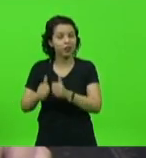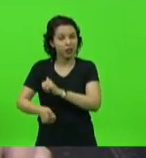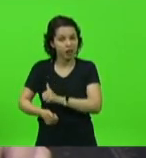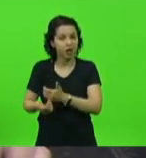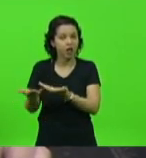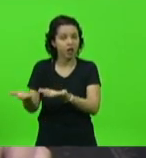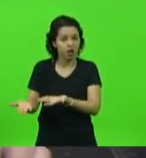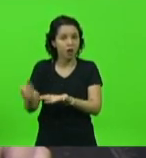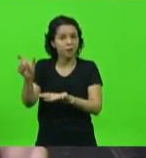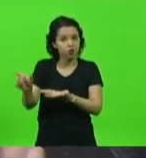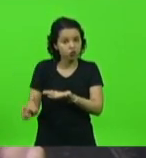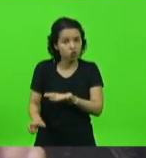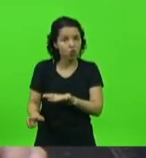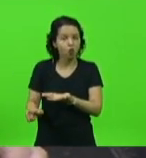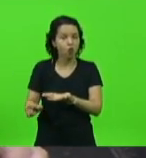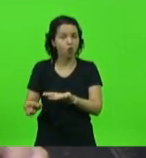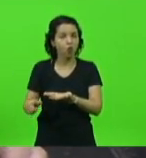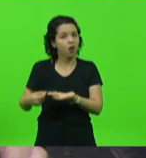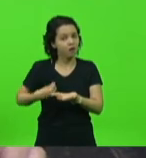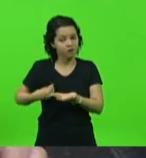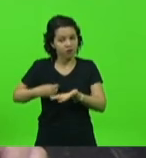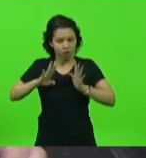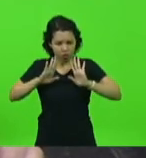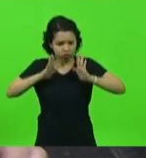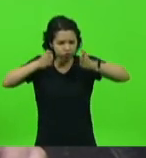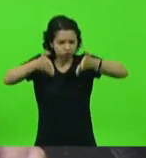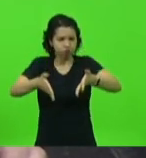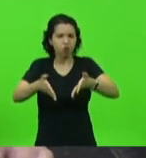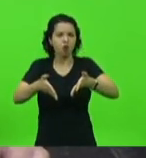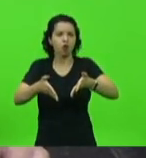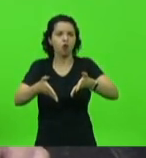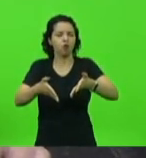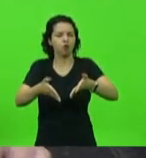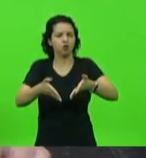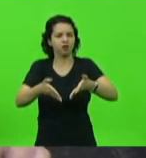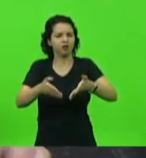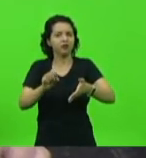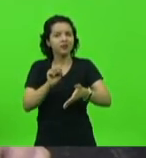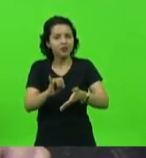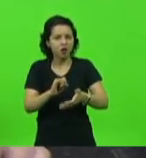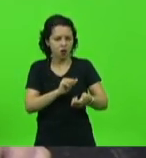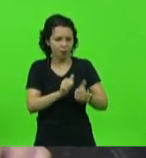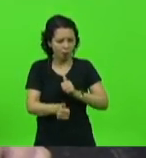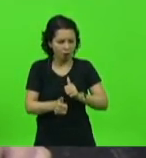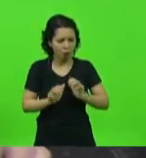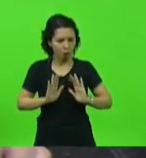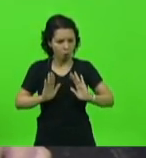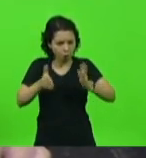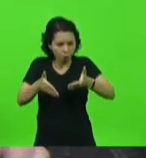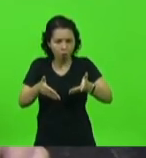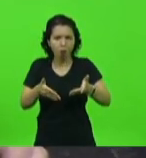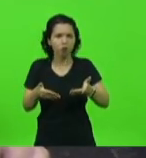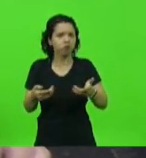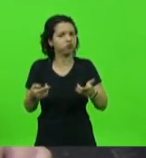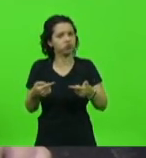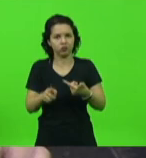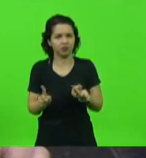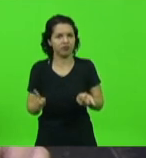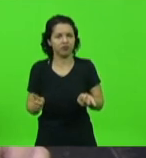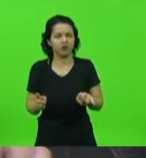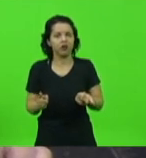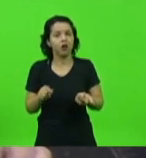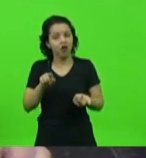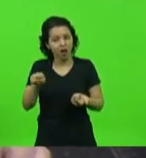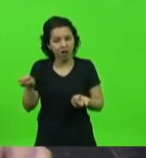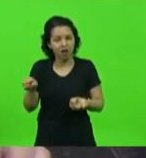uma pessoa que vive de dedicação. Não existe praticar algum esporte se não houver o quesito de dedicação. E, para um povo aportador de